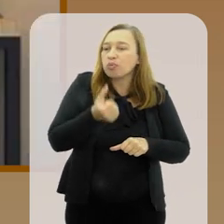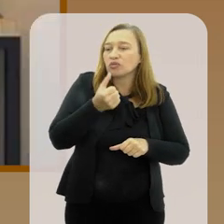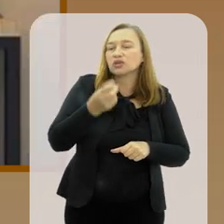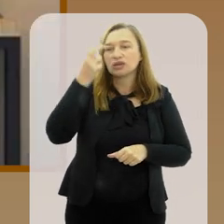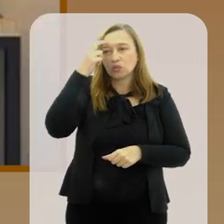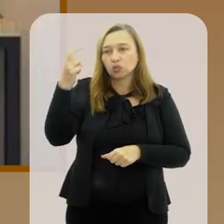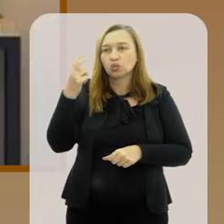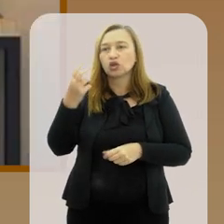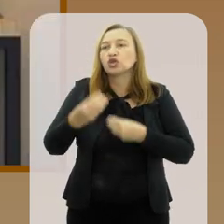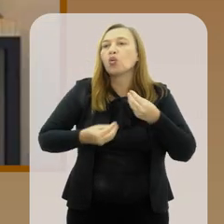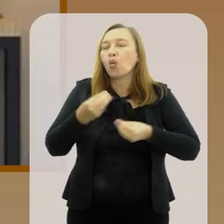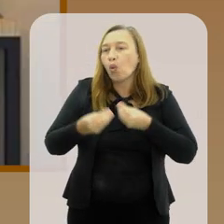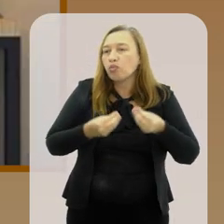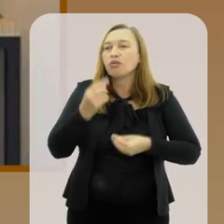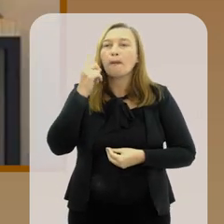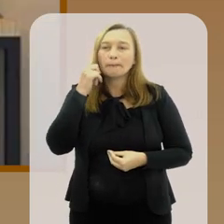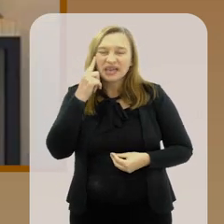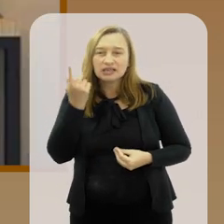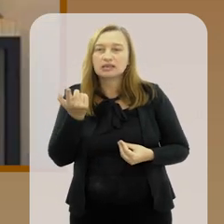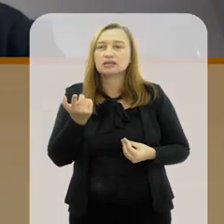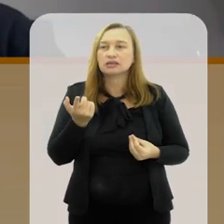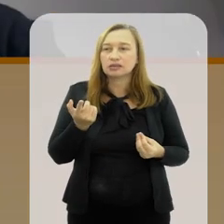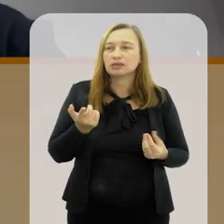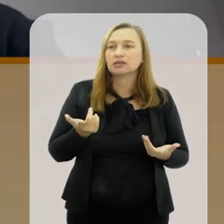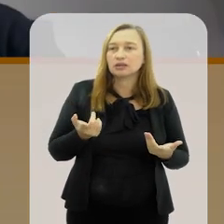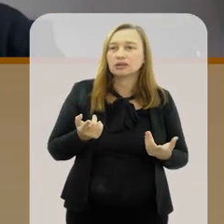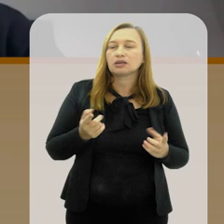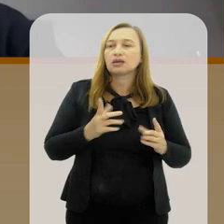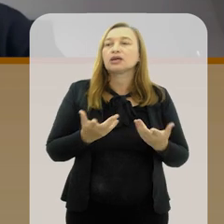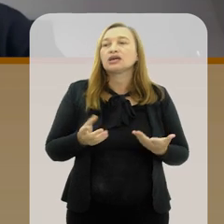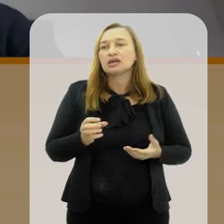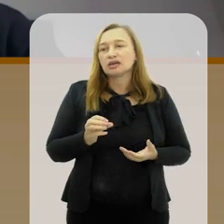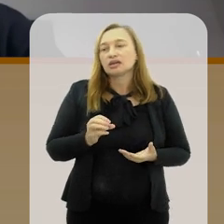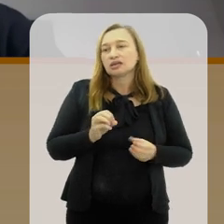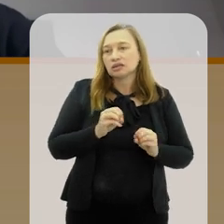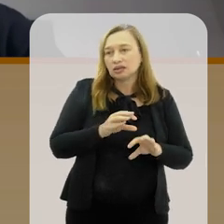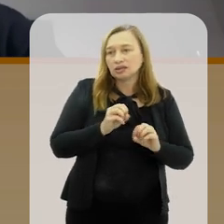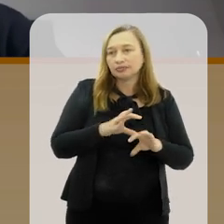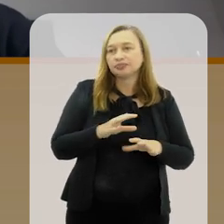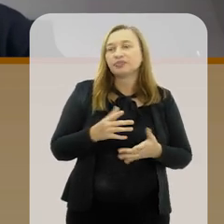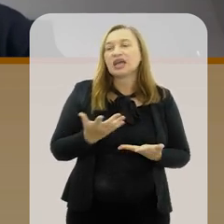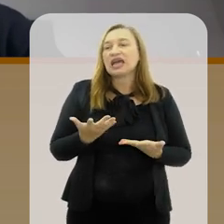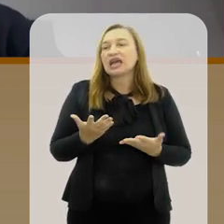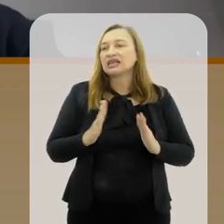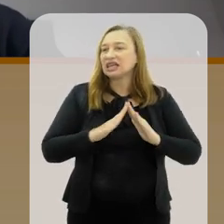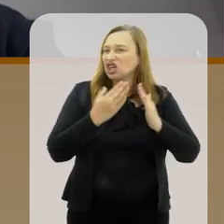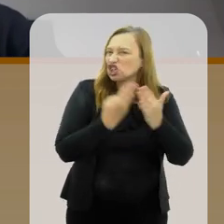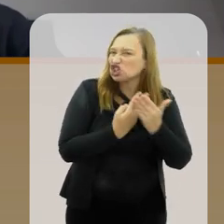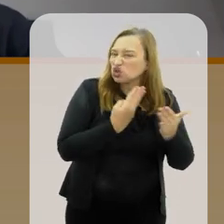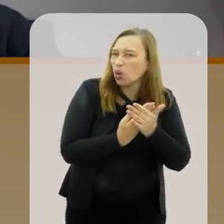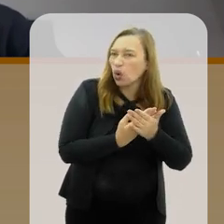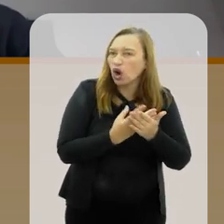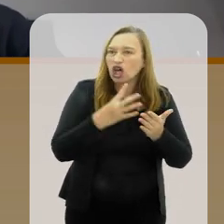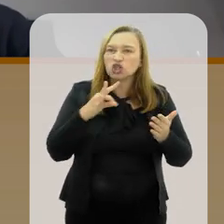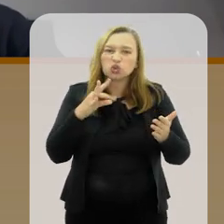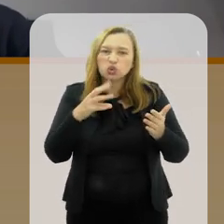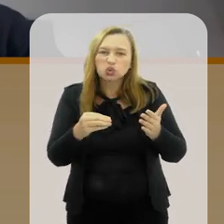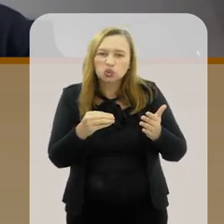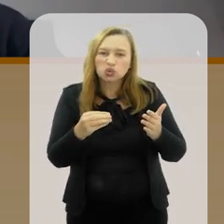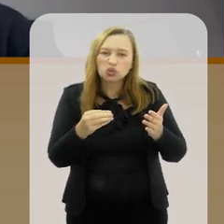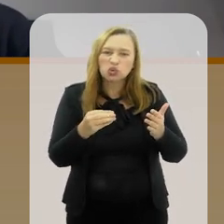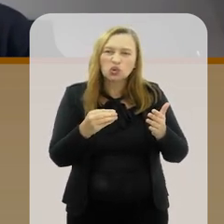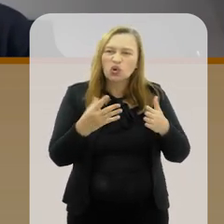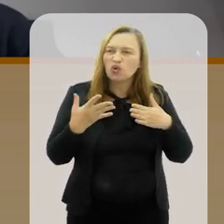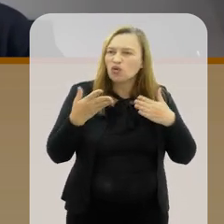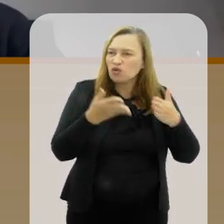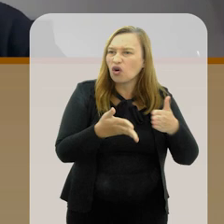precisa mudar um pouquinho essa cultura, né? A forma como a matemática é enxergada, né? Esse negócio de achar que a escola é